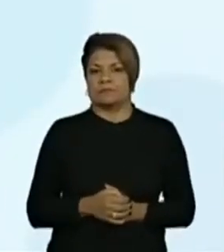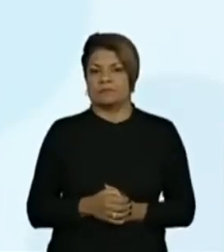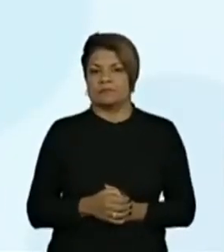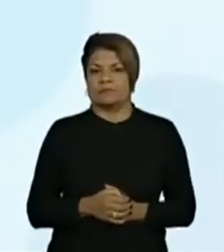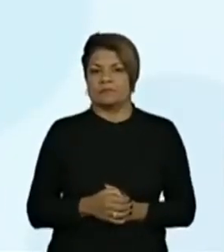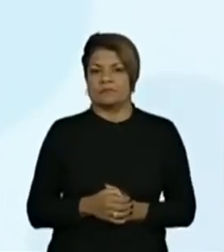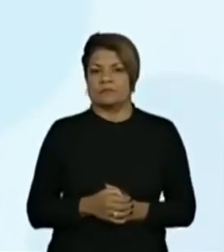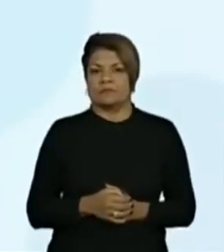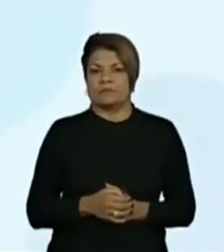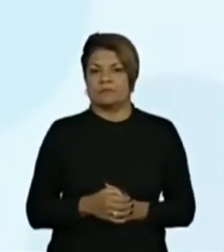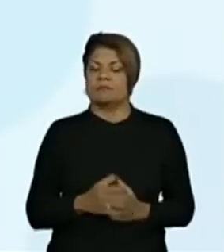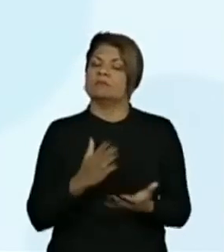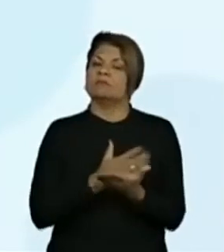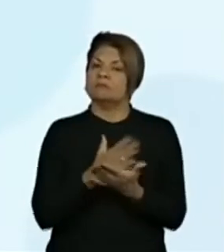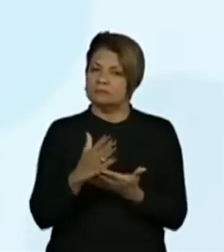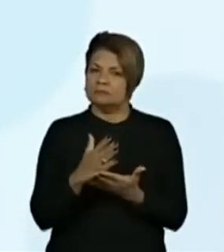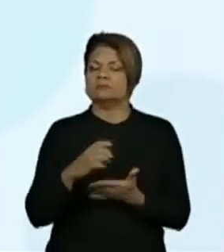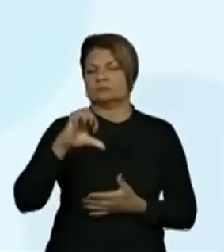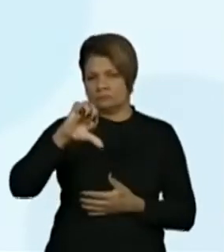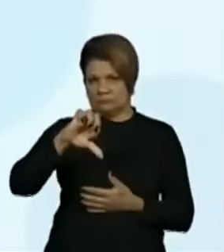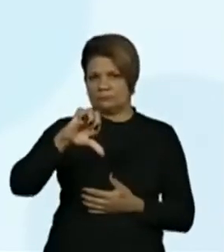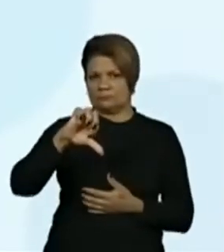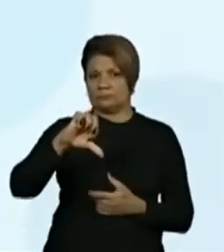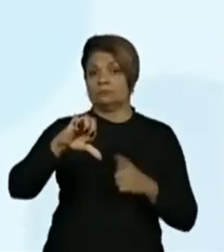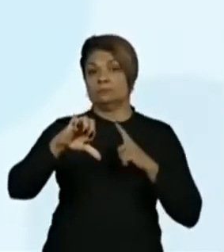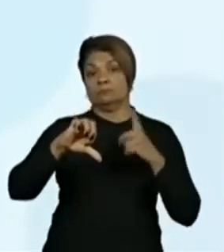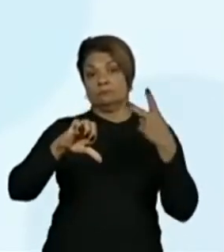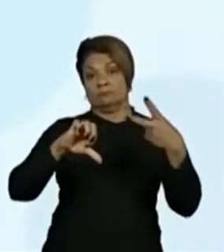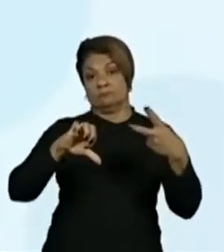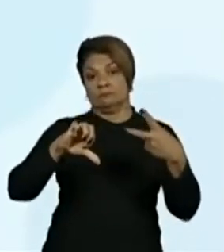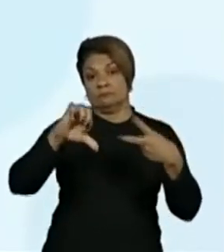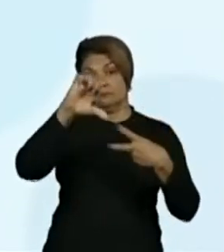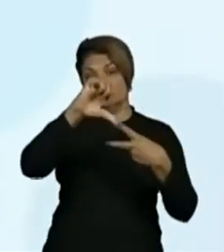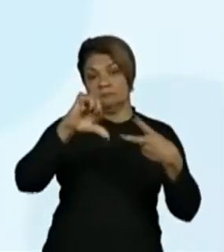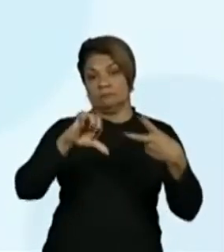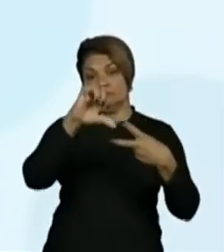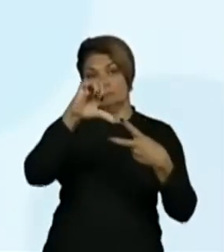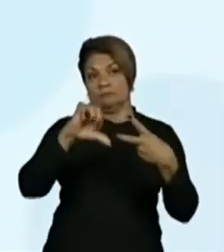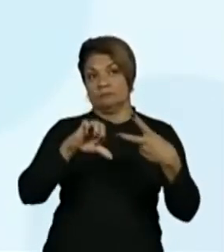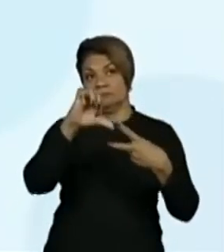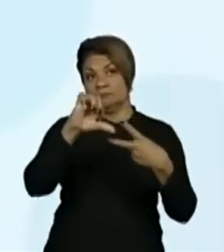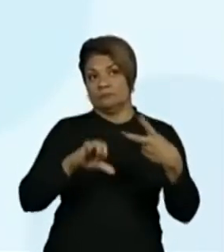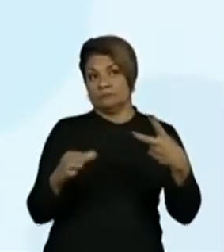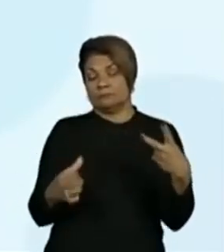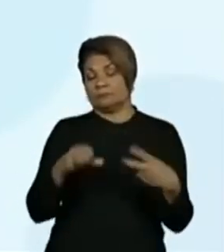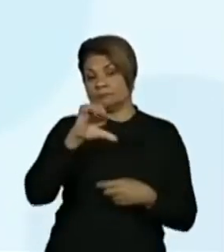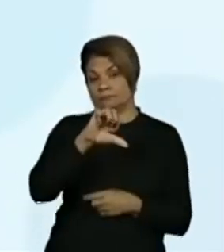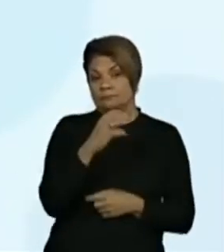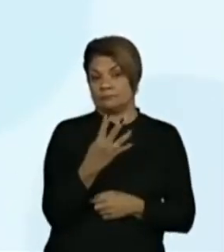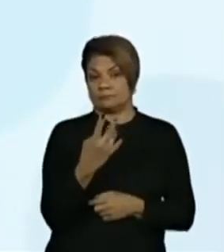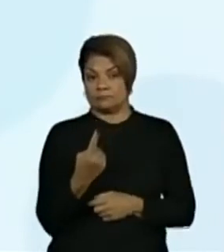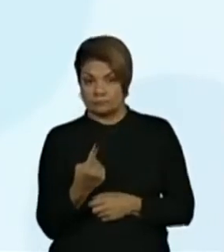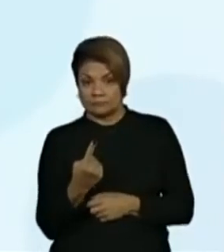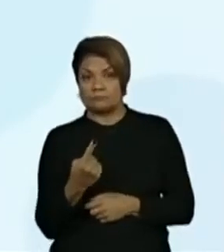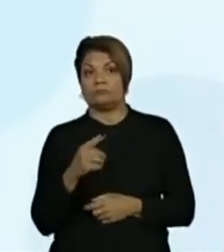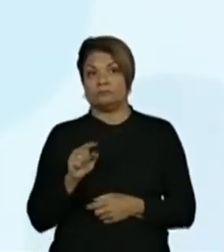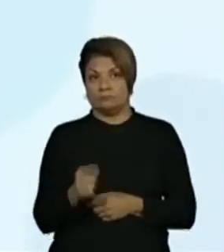É o que tem, é o que começa com o algarismo 9. Mas eu tenho dois números que começam com o algarismo 9. O 941